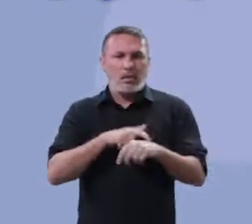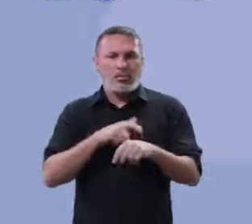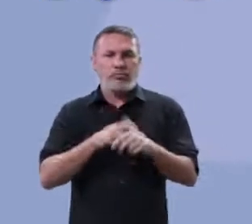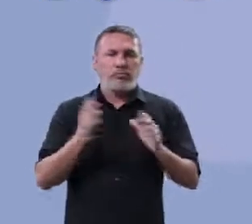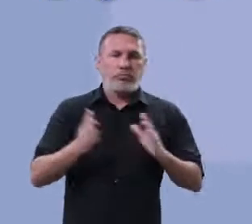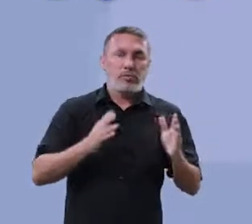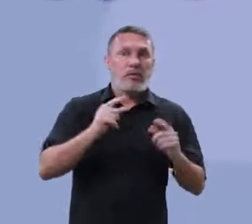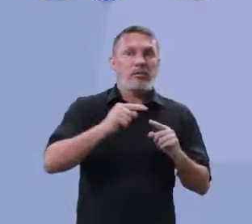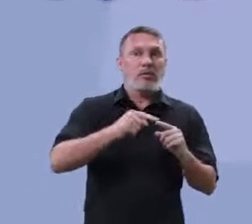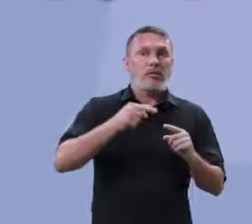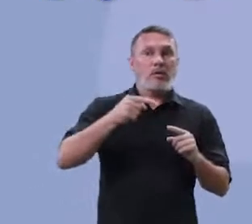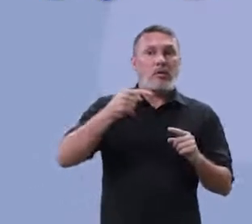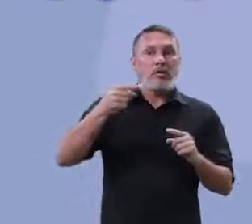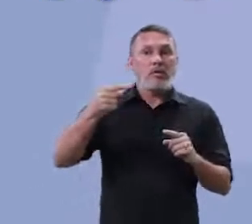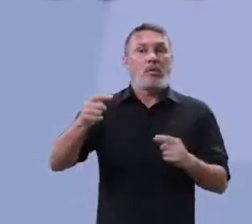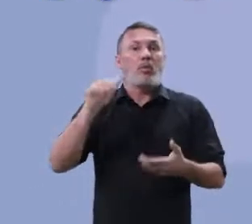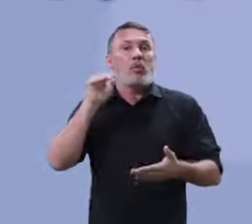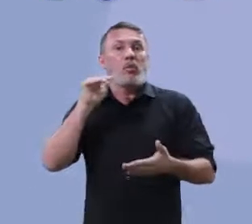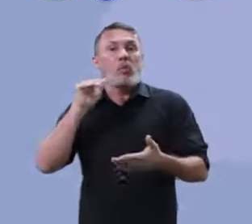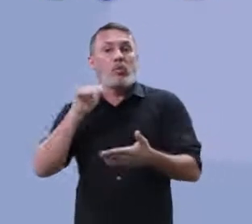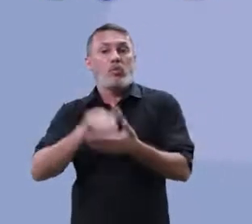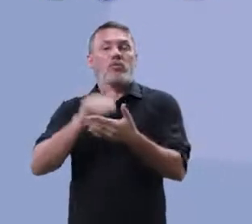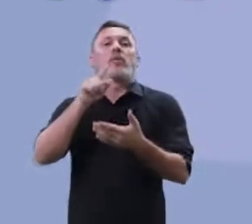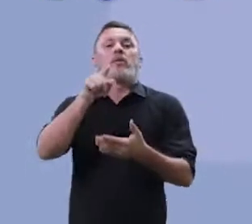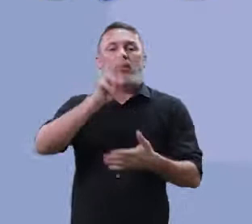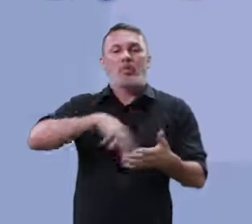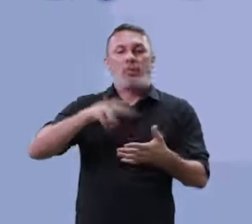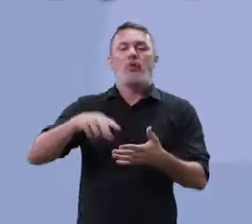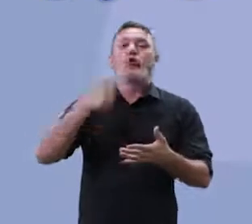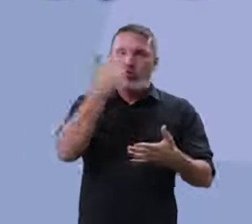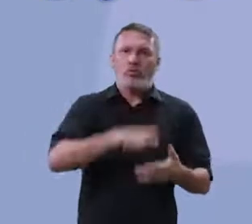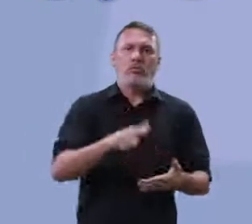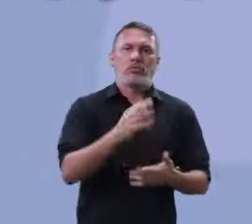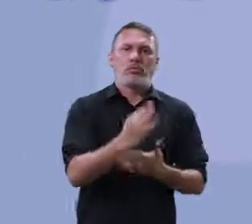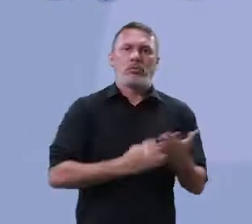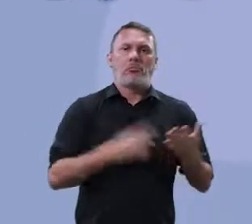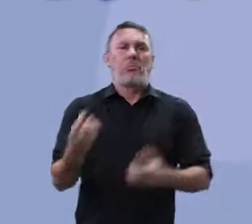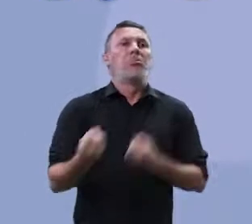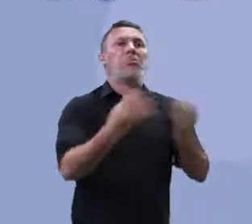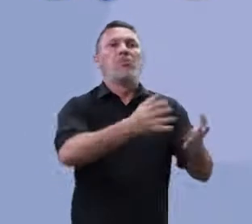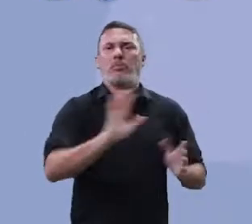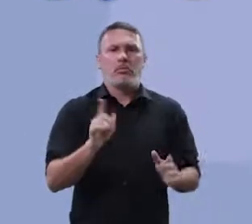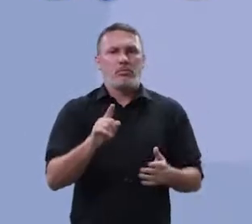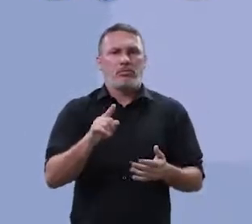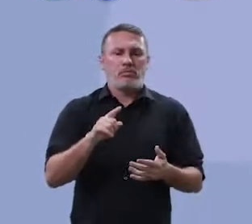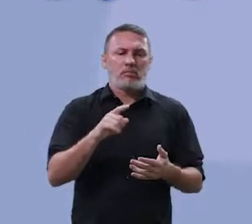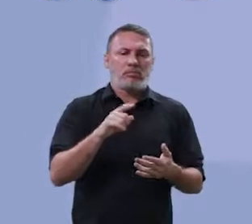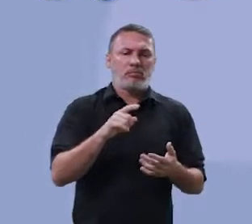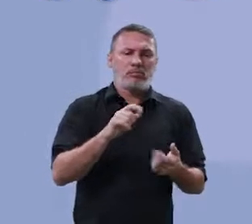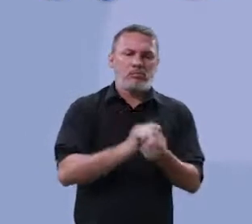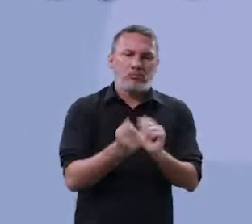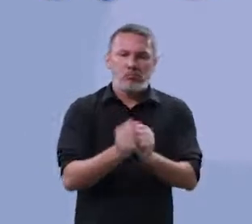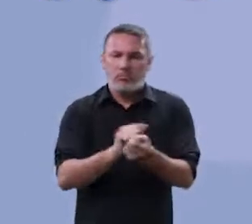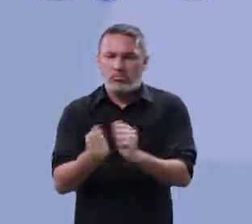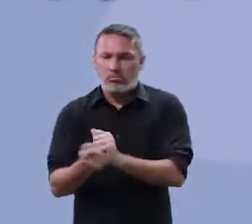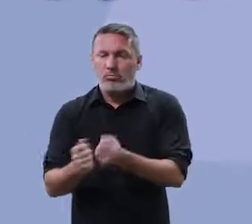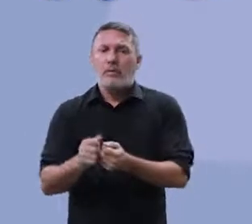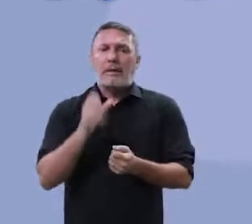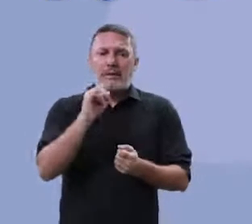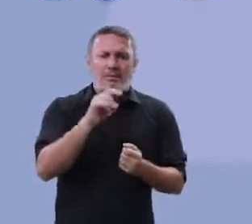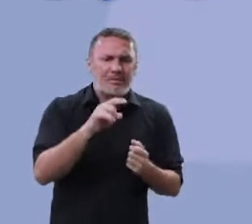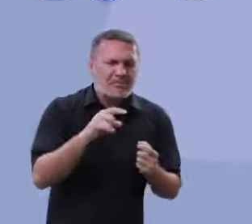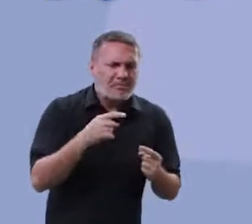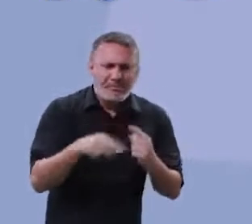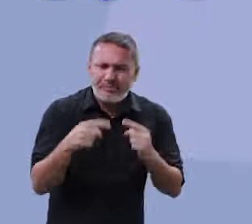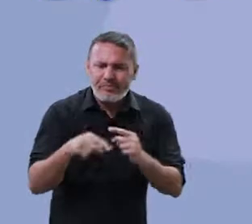tempo ali. E depois, por último, você faz a leitura do texto novamente. Aí você vai ver se está acontecendo truncamento sintático.